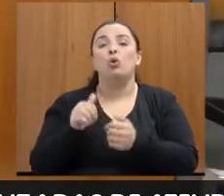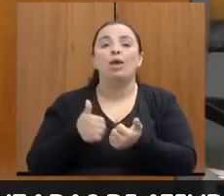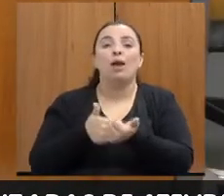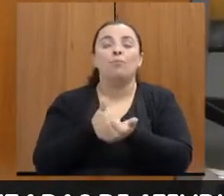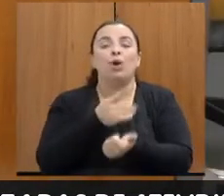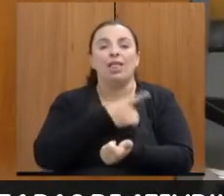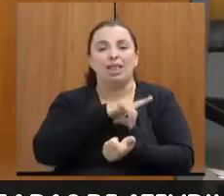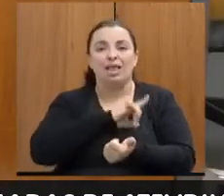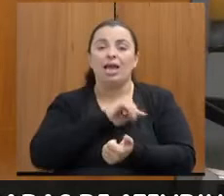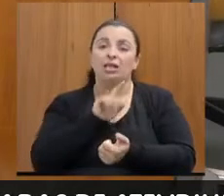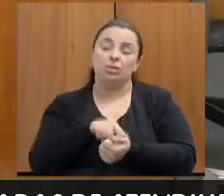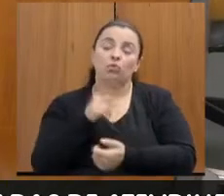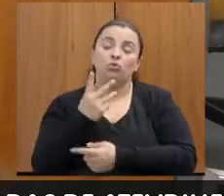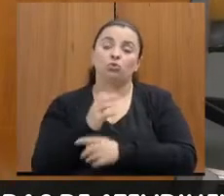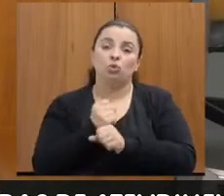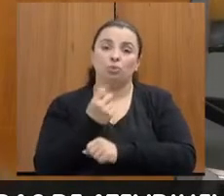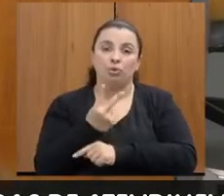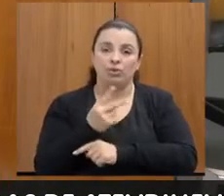Ok. Carla?